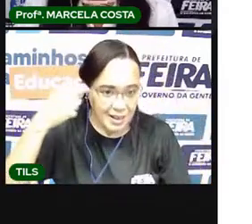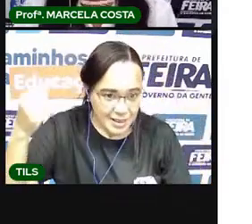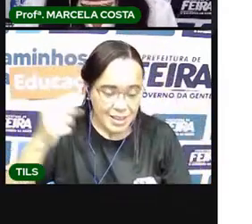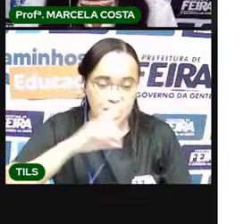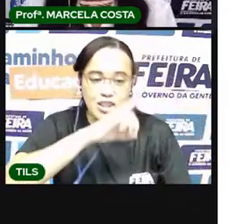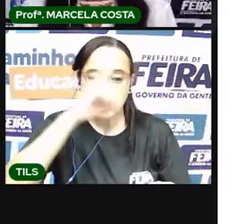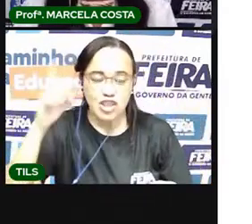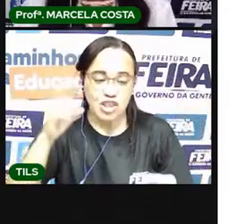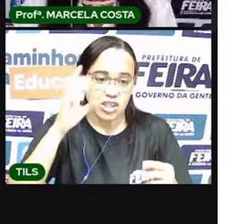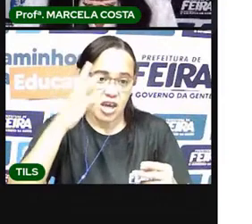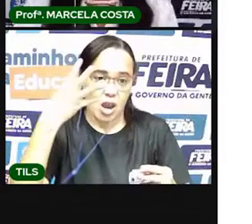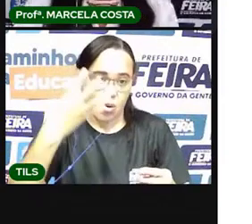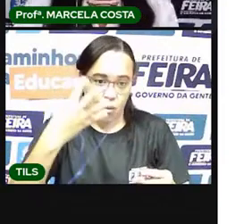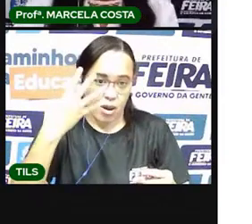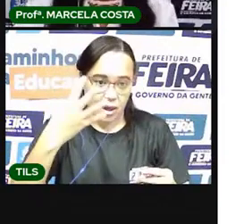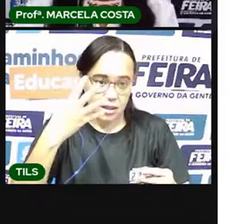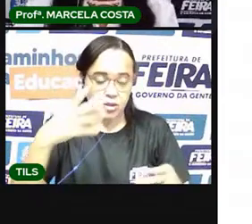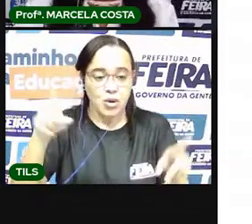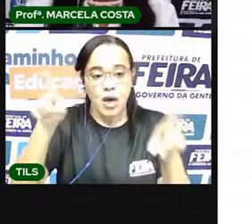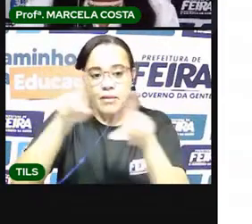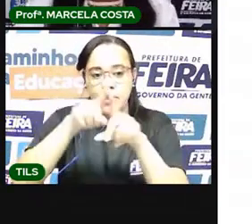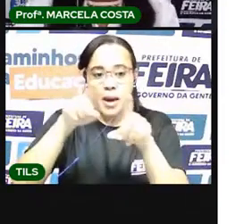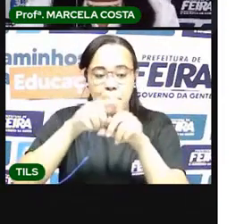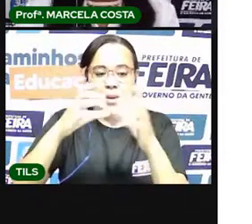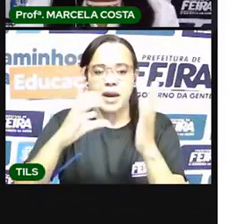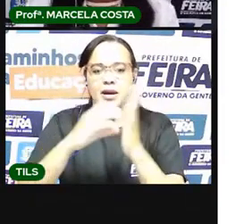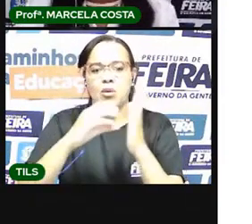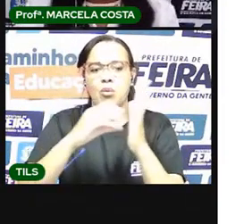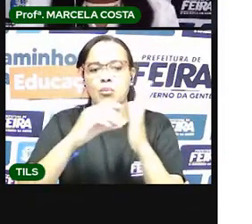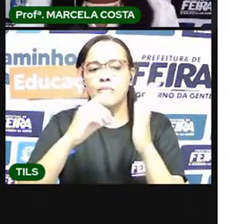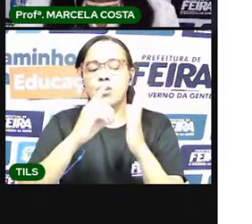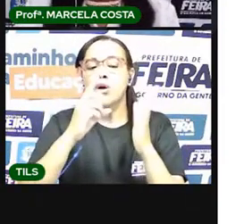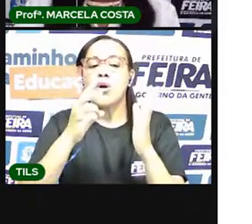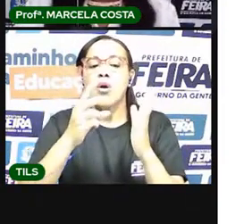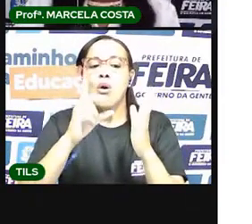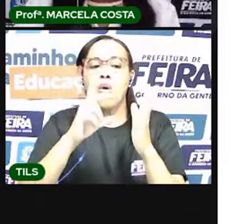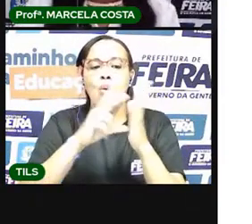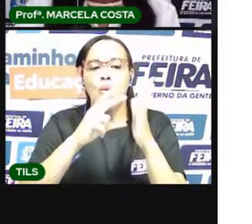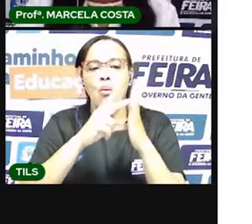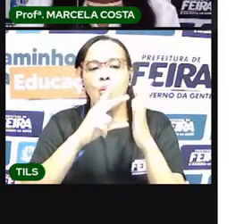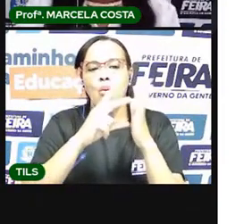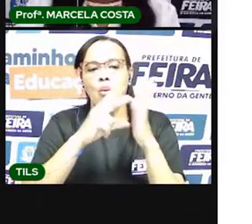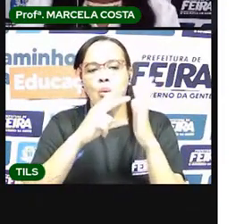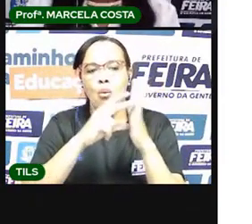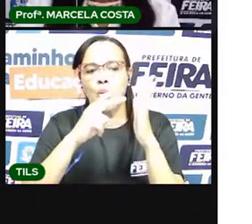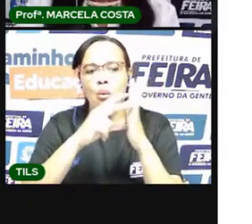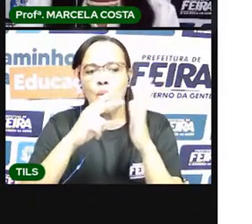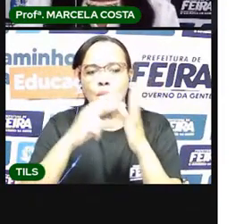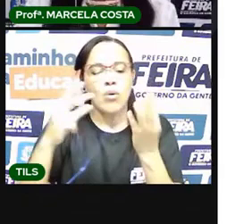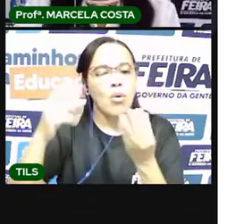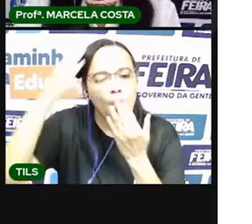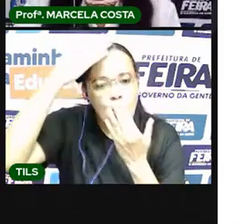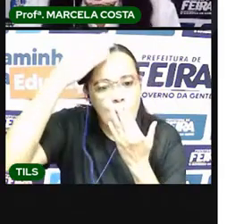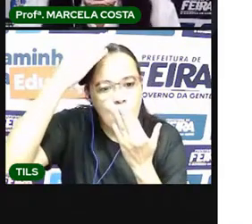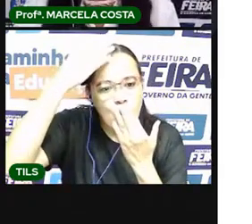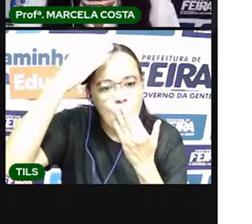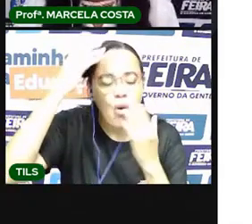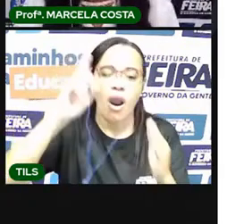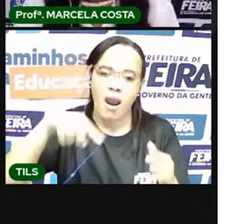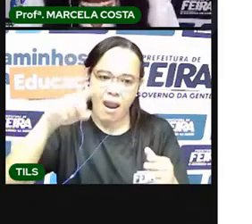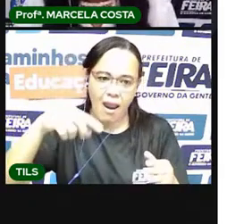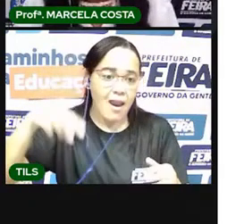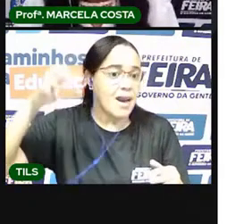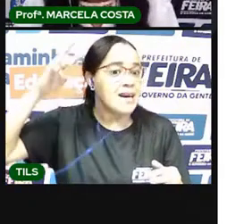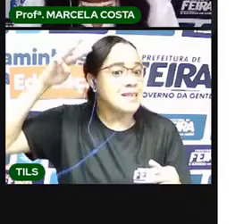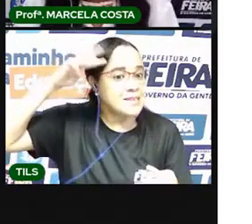Também temos aí o dia do índio que vai ser dia 19, uma segunda-feira Temos o